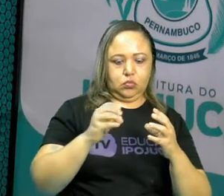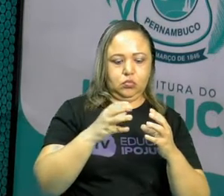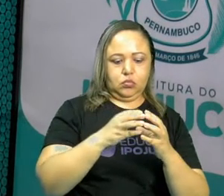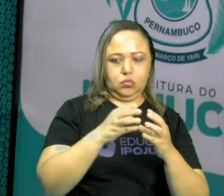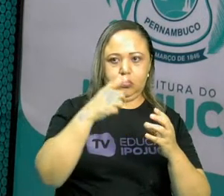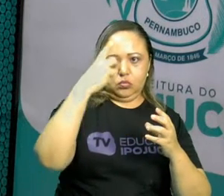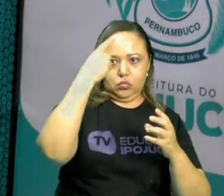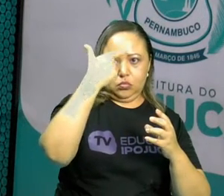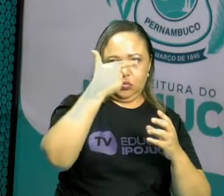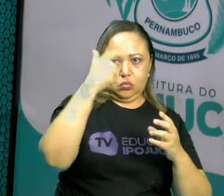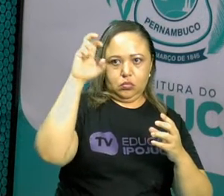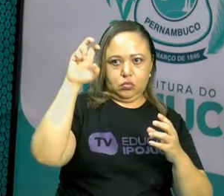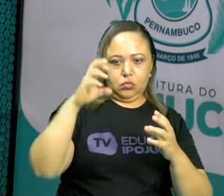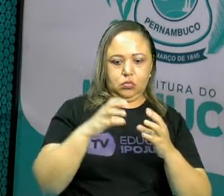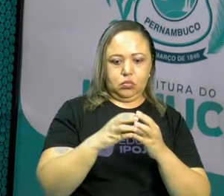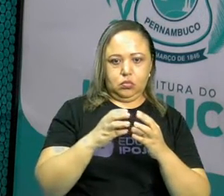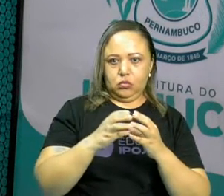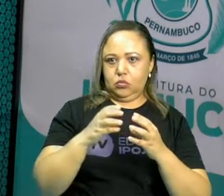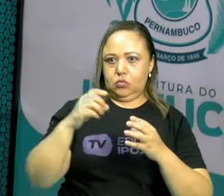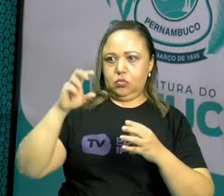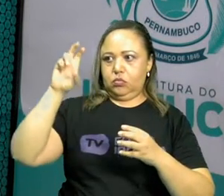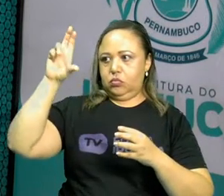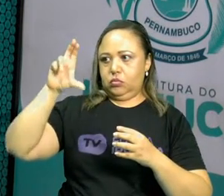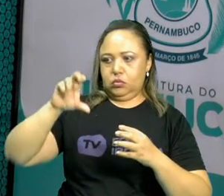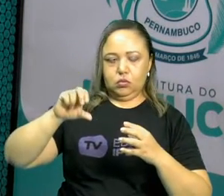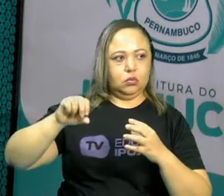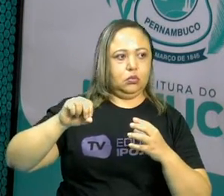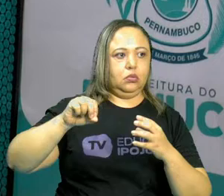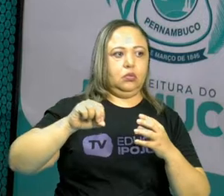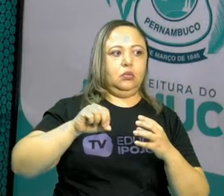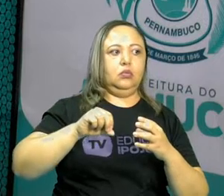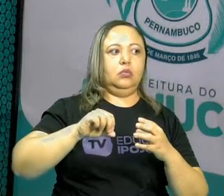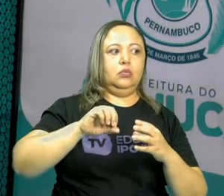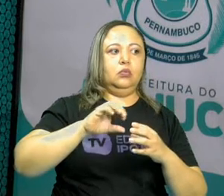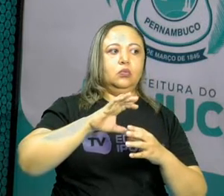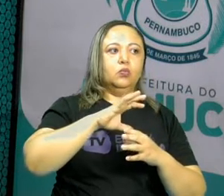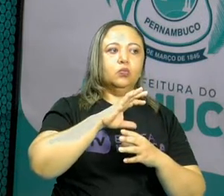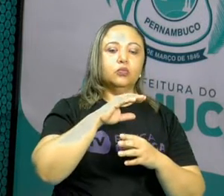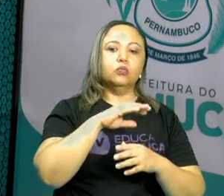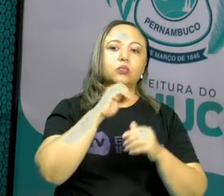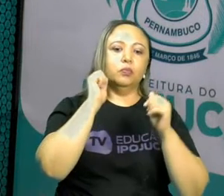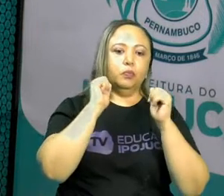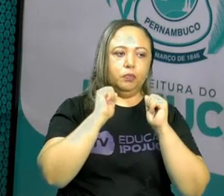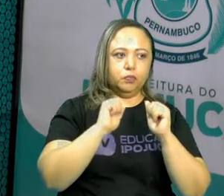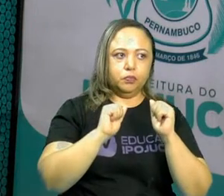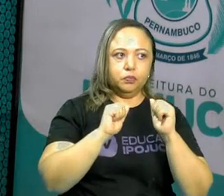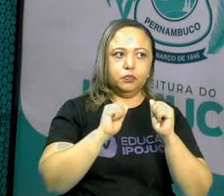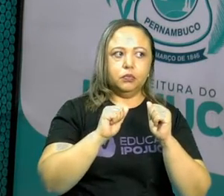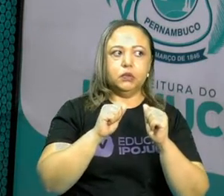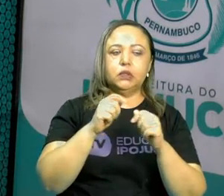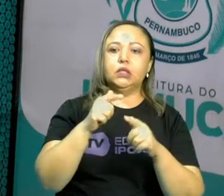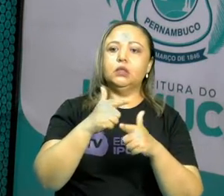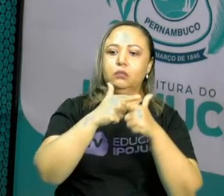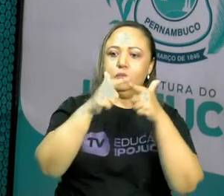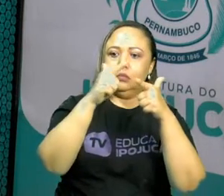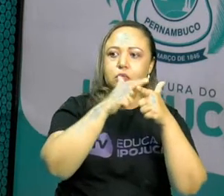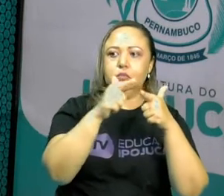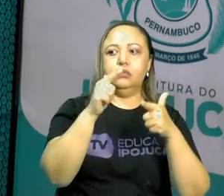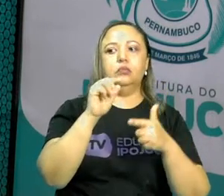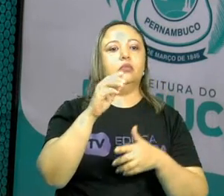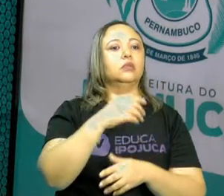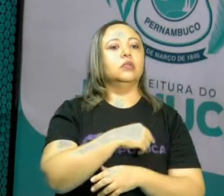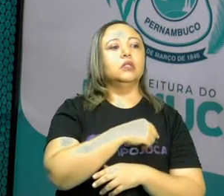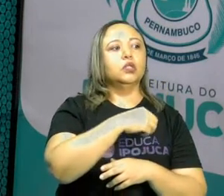de 25 e de próprio 50. Ao mesmo tempo, nós podemos dizer que ele pode ser dividido